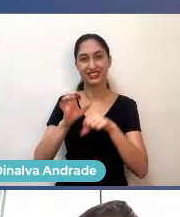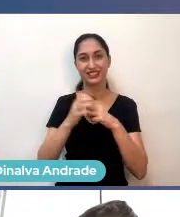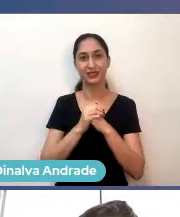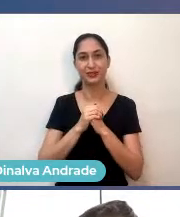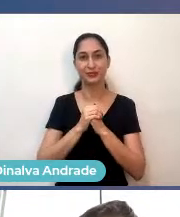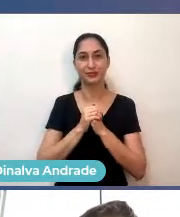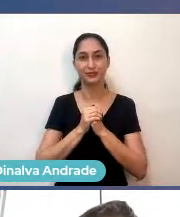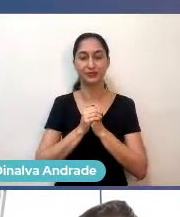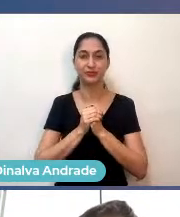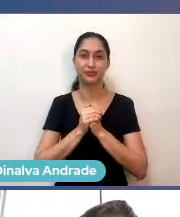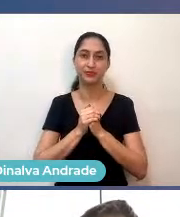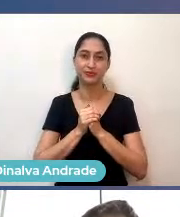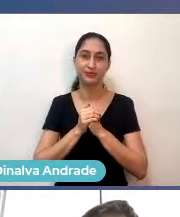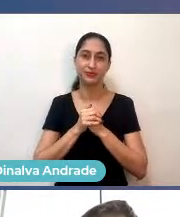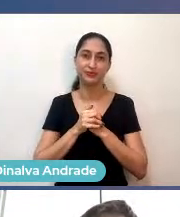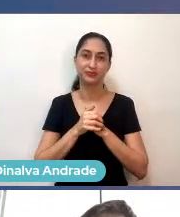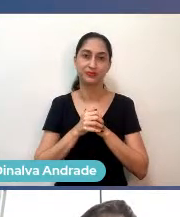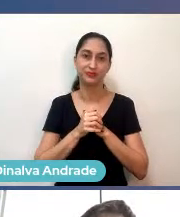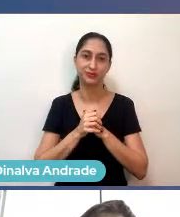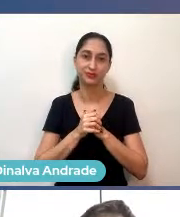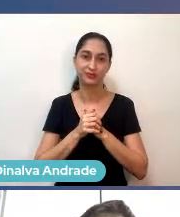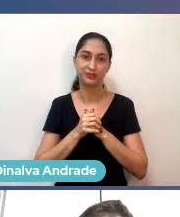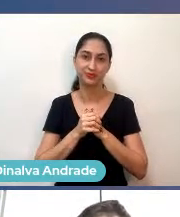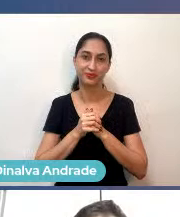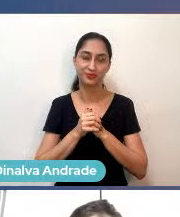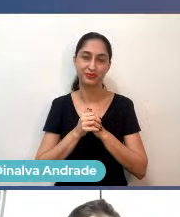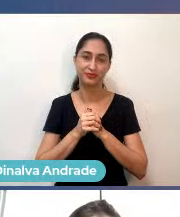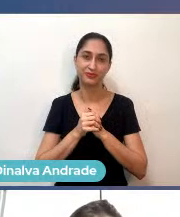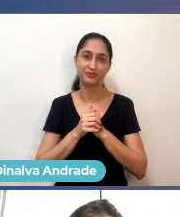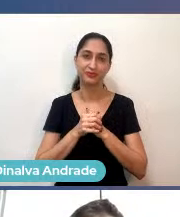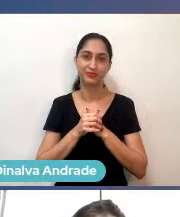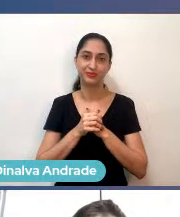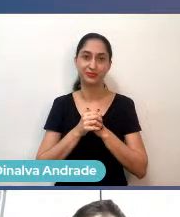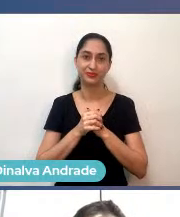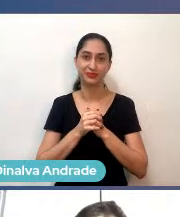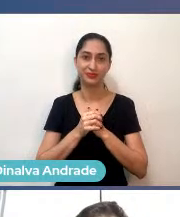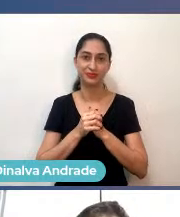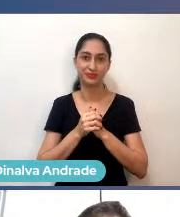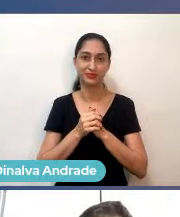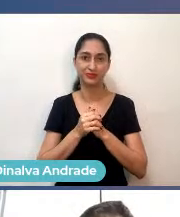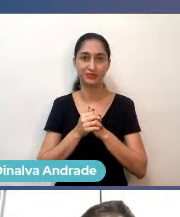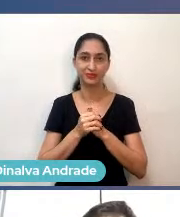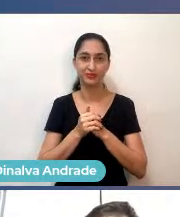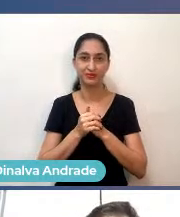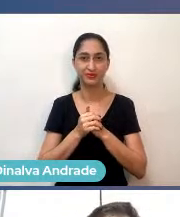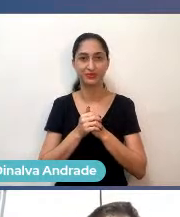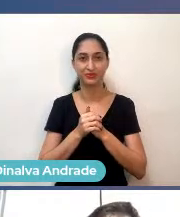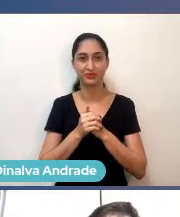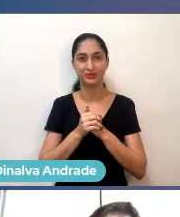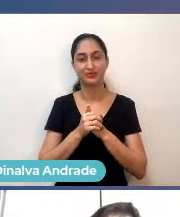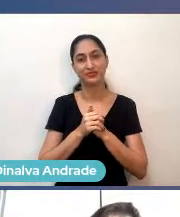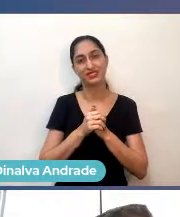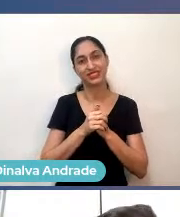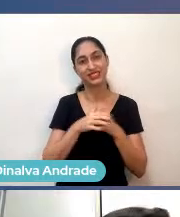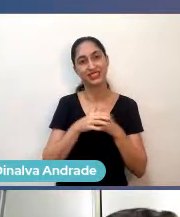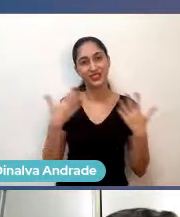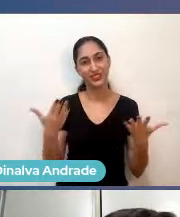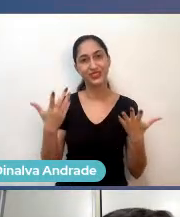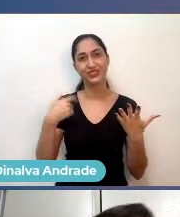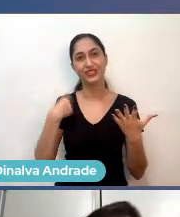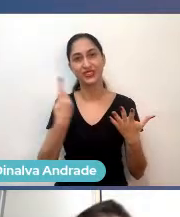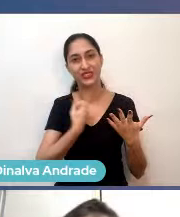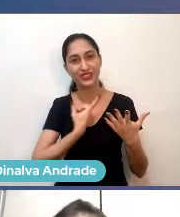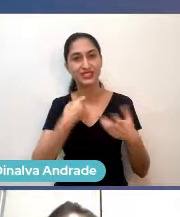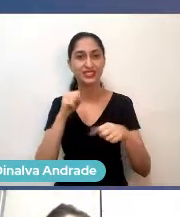nosso... o nosso mundo, né, profissional, ele é um pouco mais árduo do que a gente espera depois que a gente